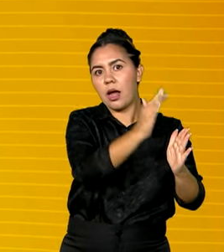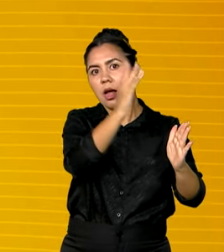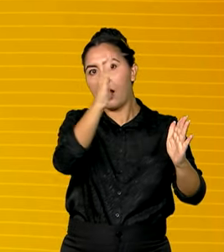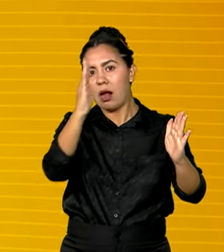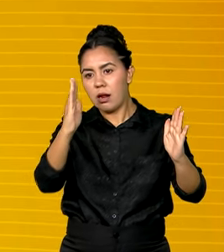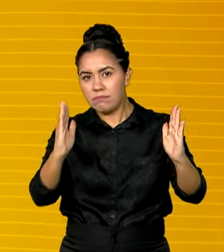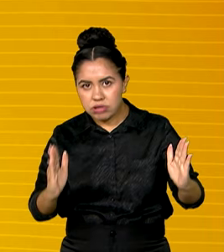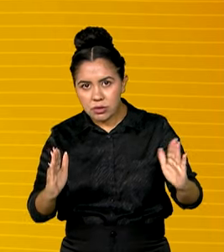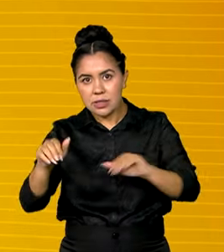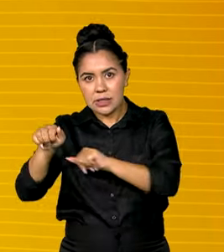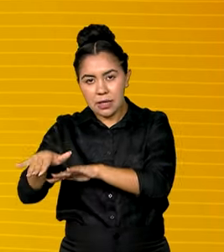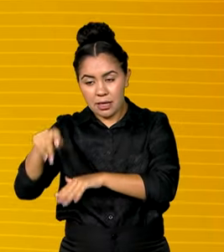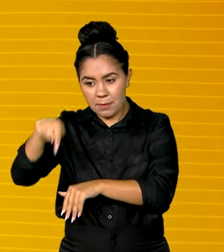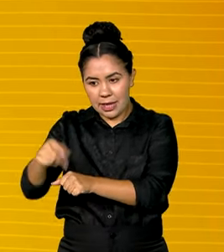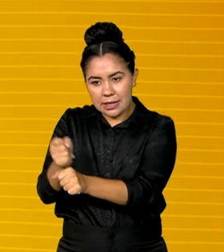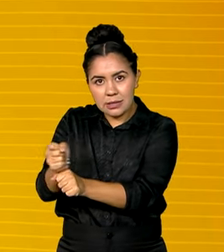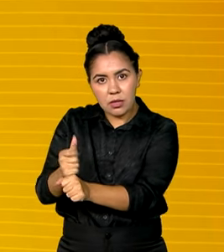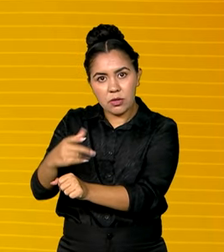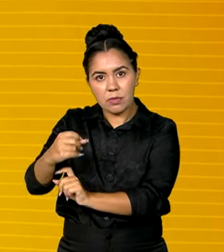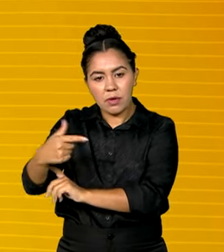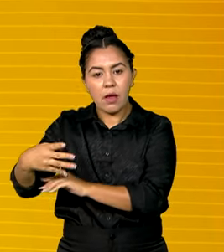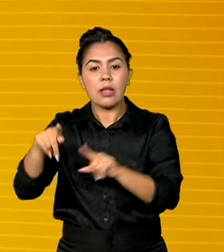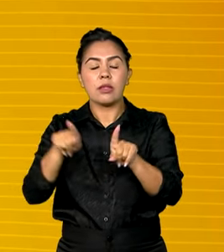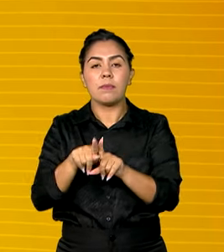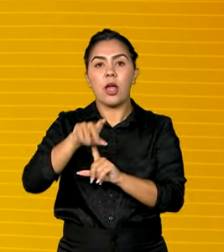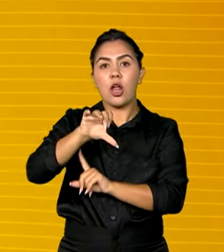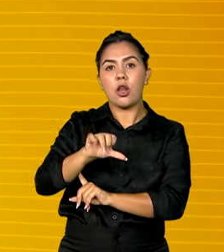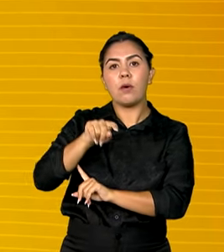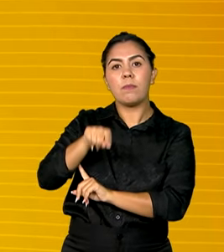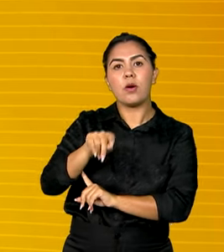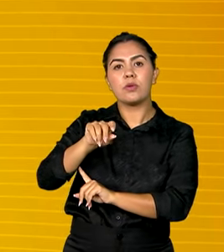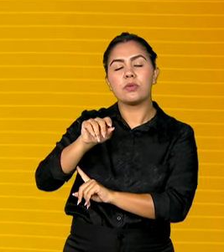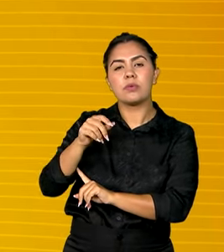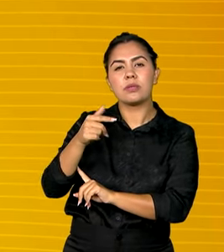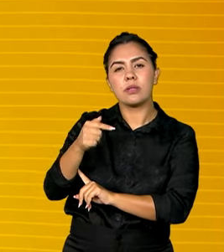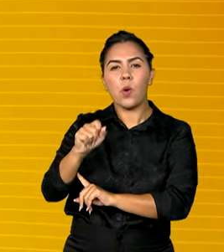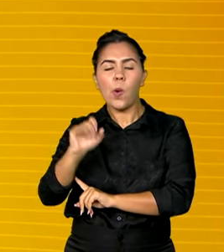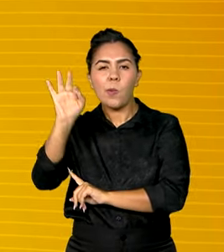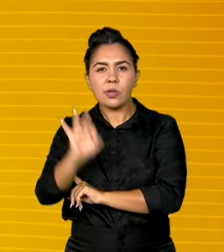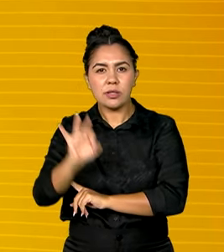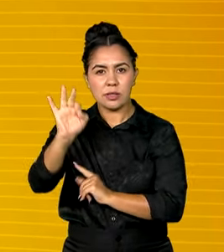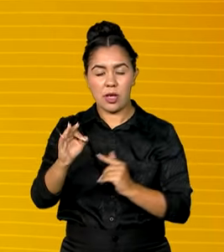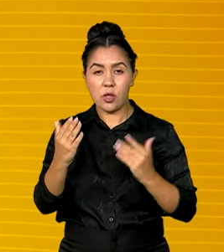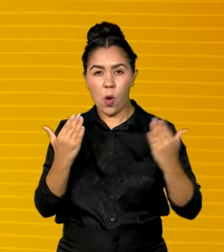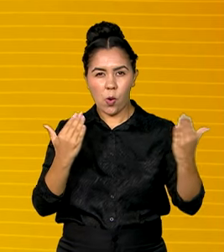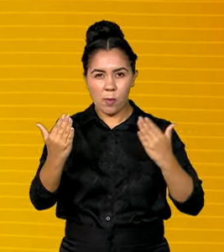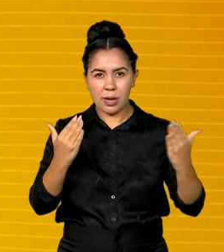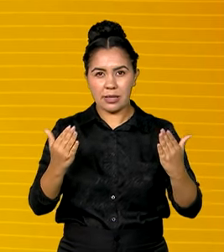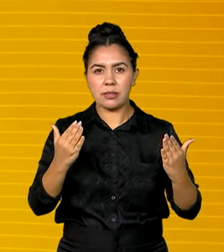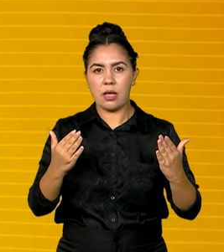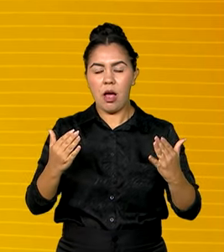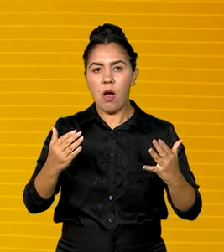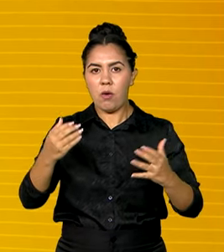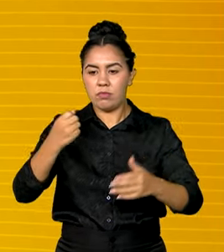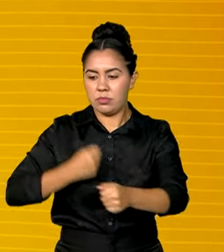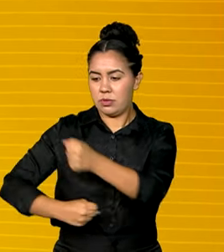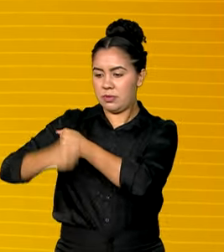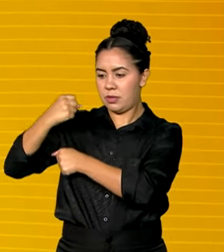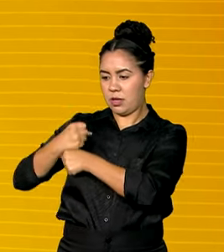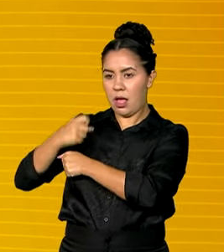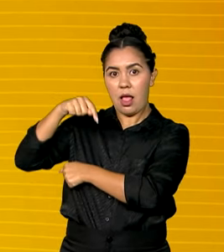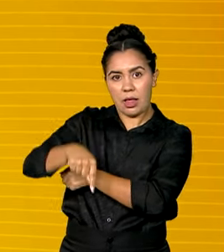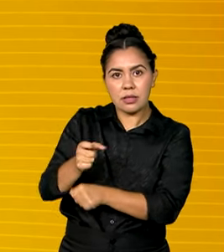e de 9,68% no total no mesmo período de 2024, janeiro a setembro,